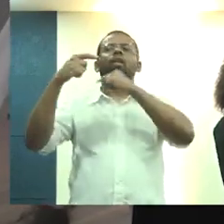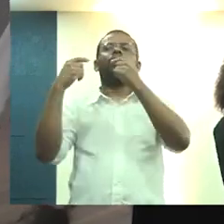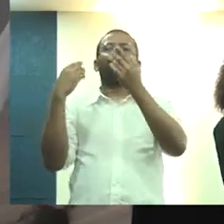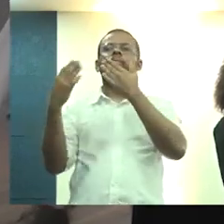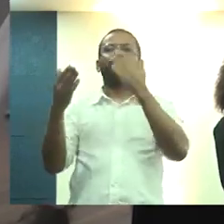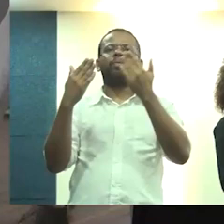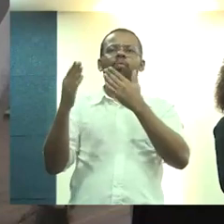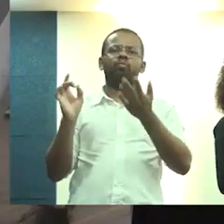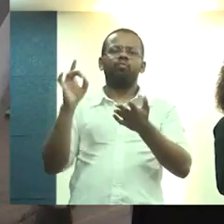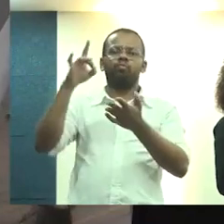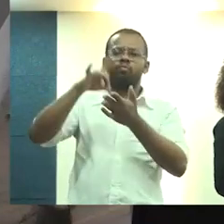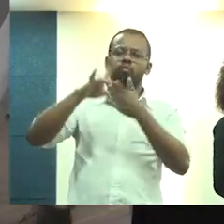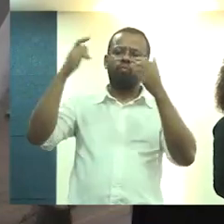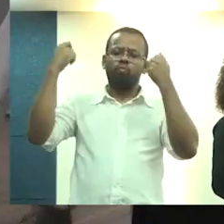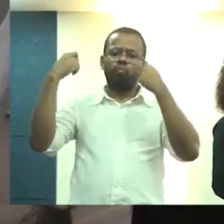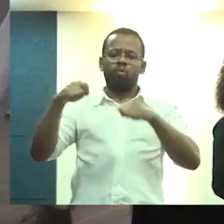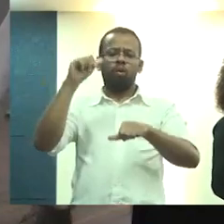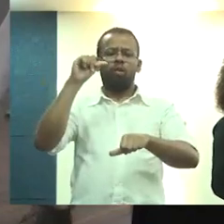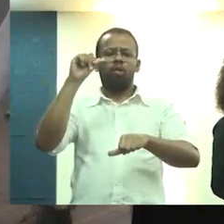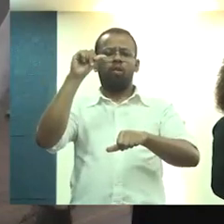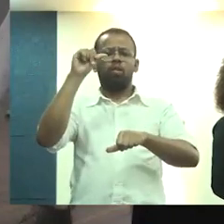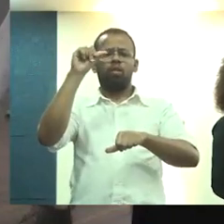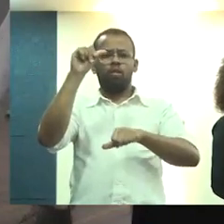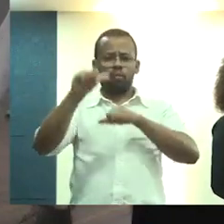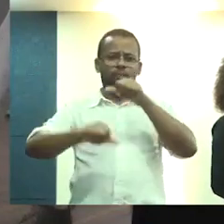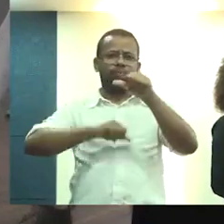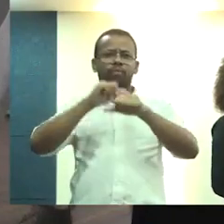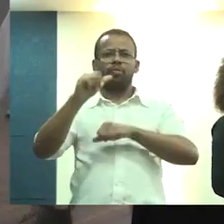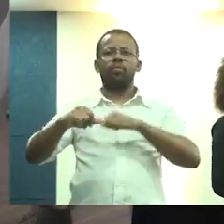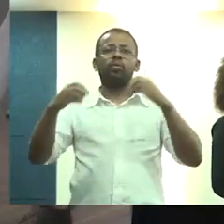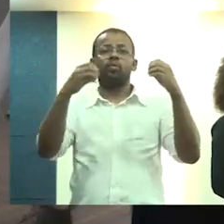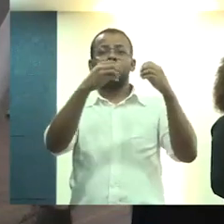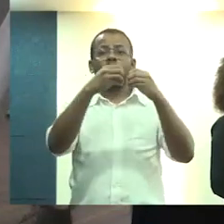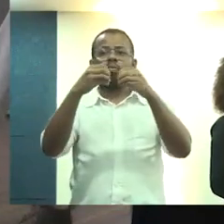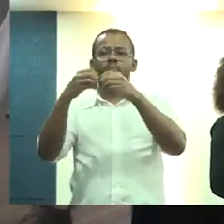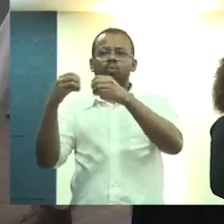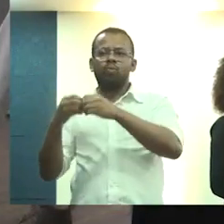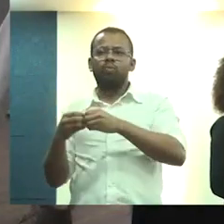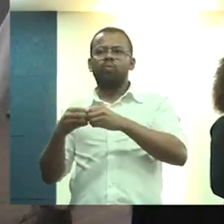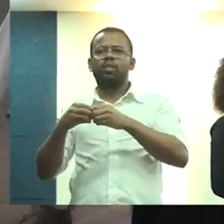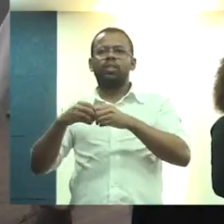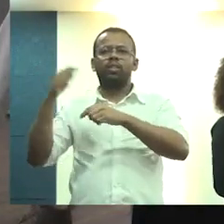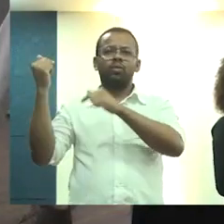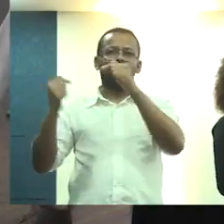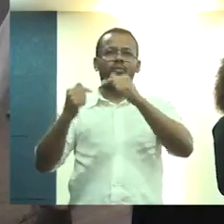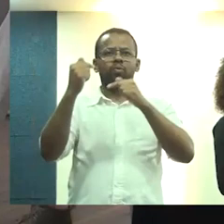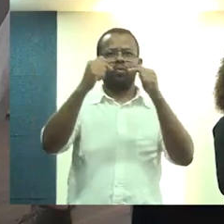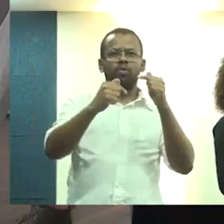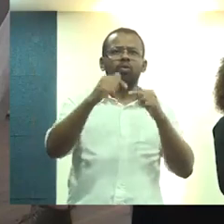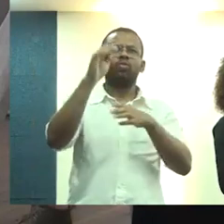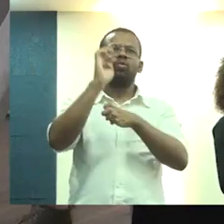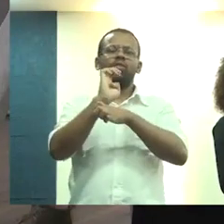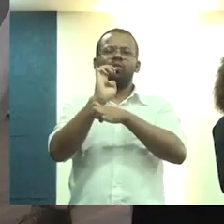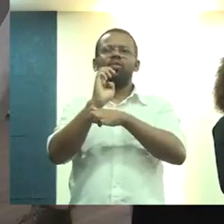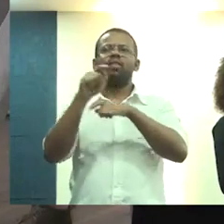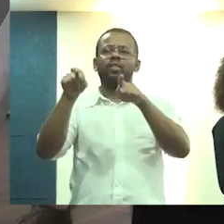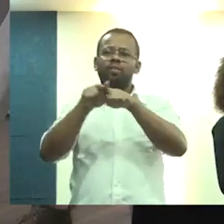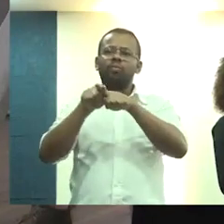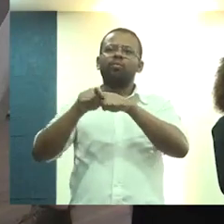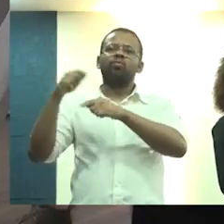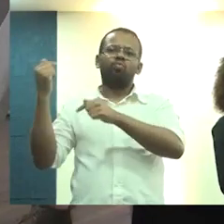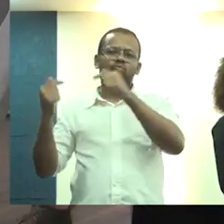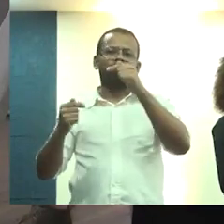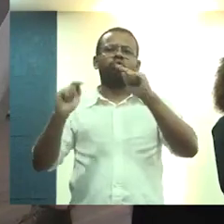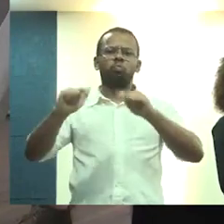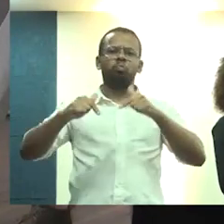ampliar a eficácia, de torná-la mais próxima a uma política pública de Estado, a uma política